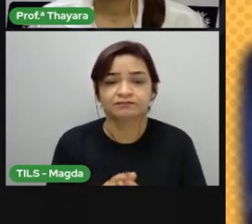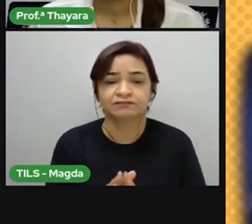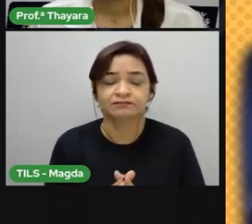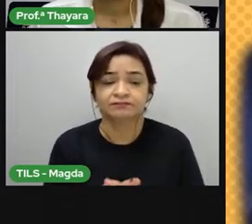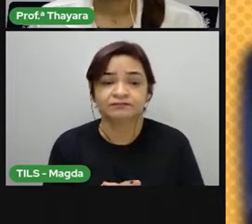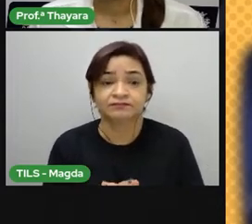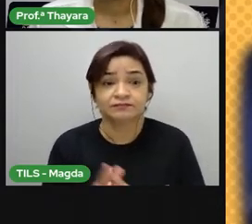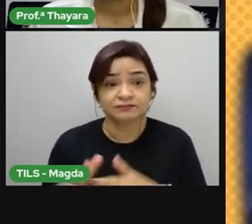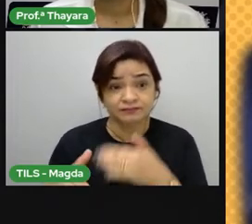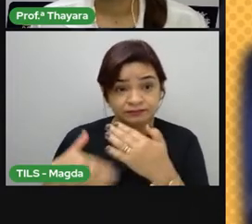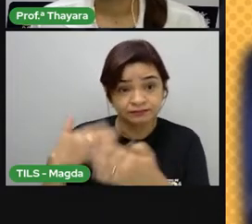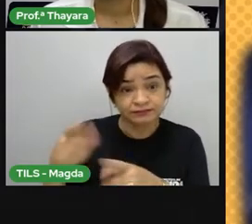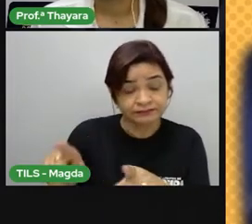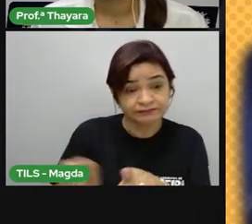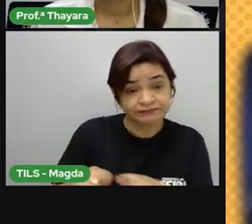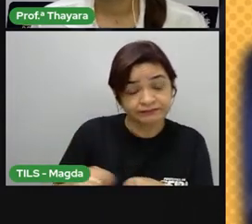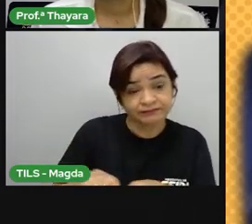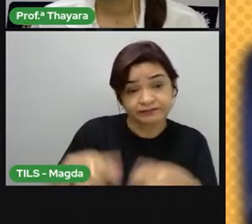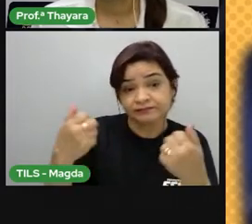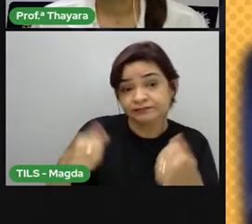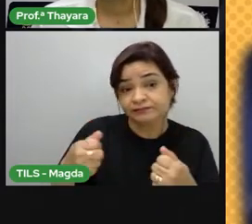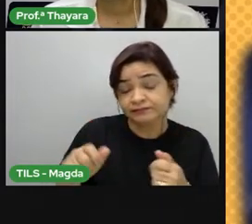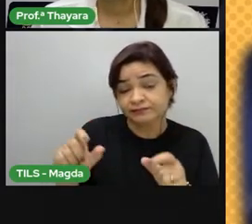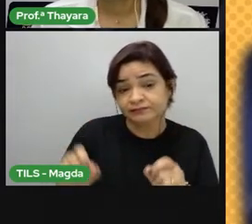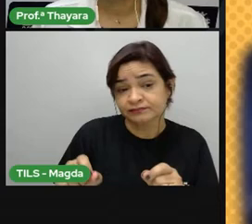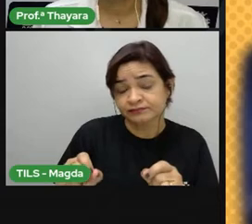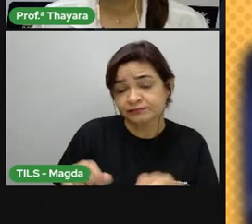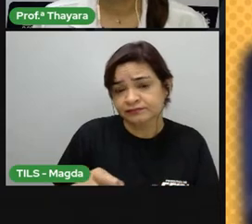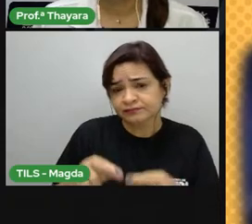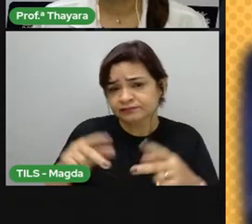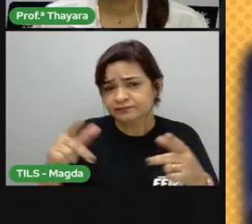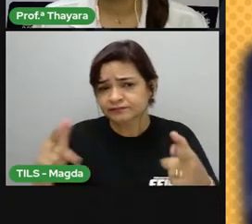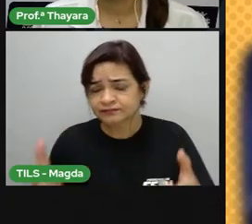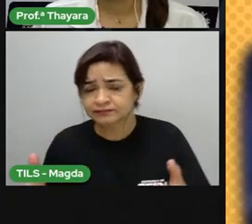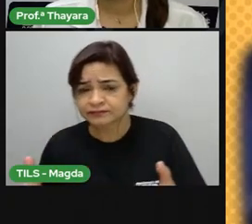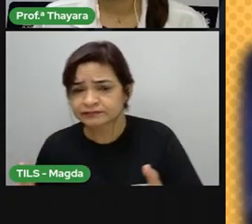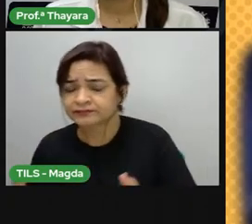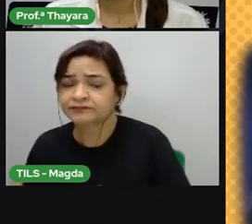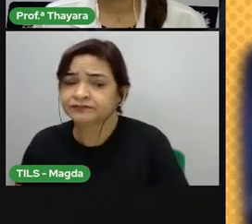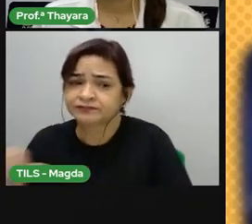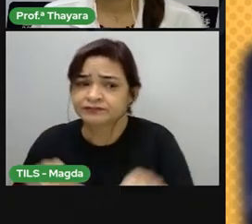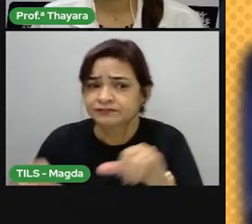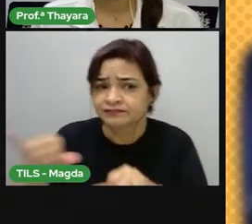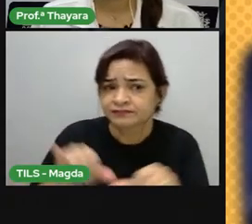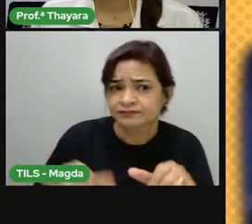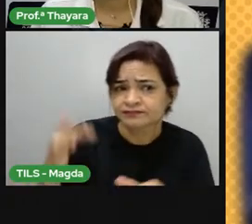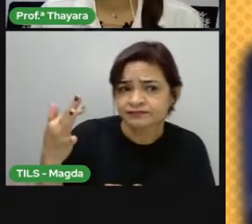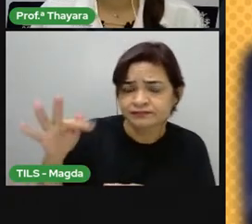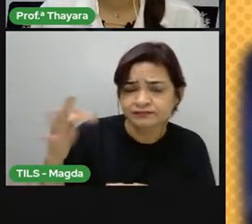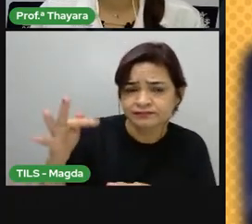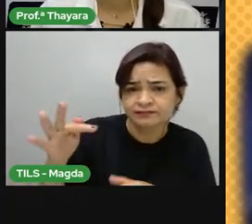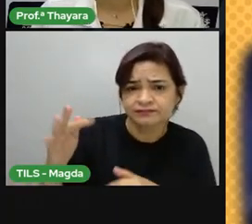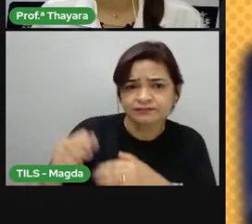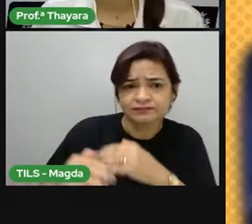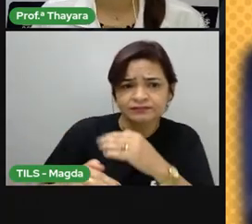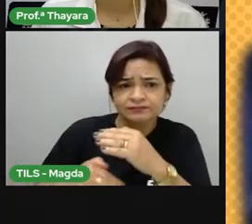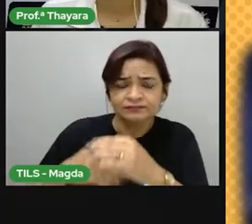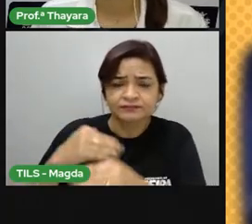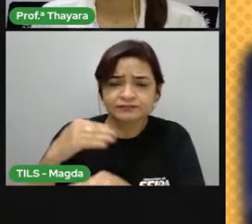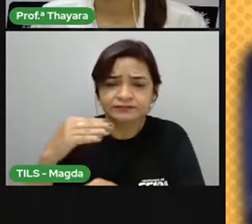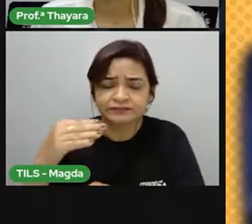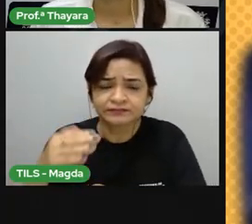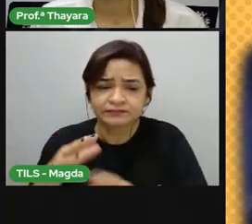Além disso, também é necessária a atuação de outros processos físico-químicos por meio dos quais, lentamente, os restos